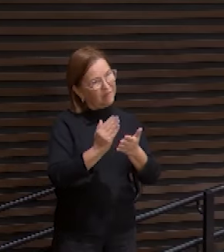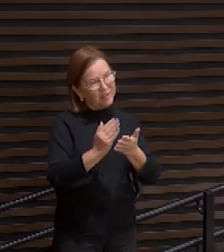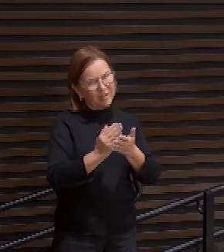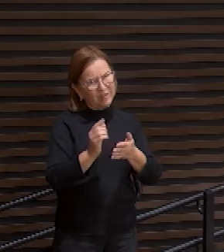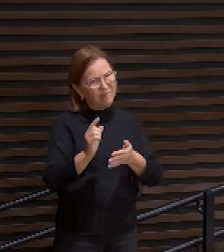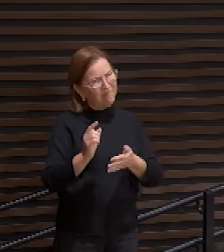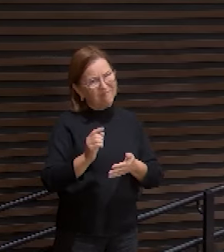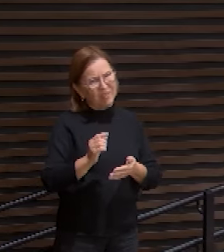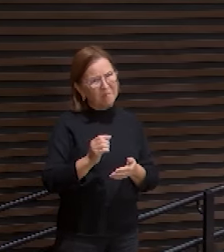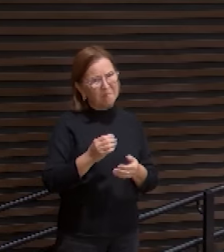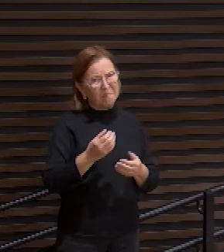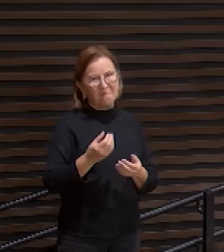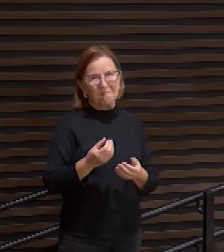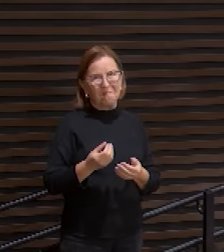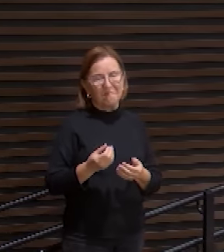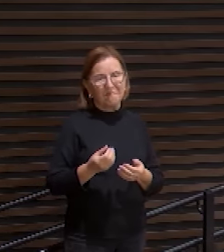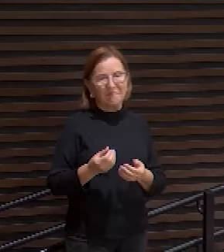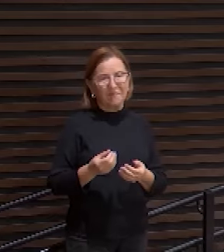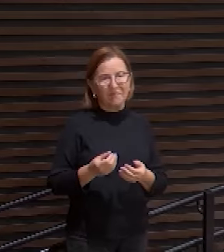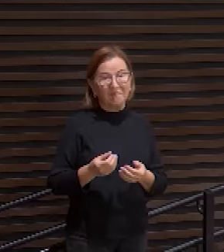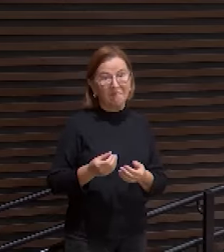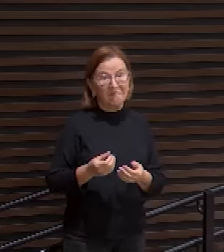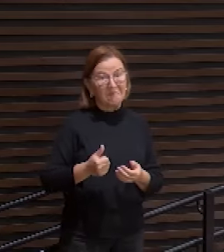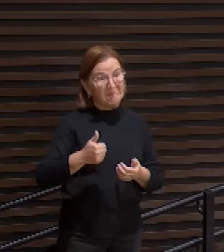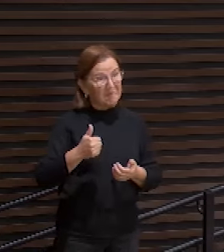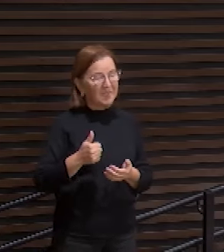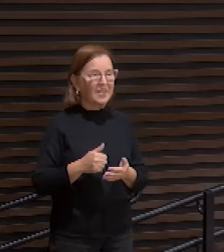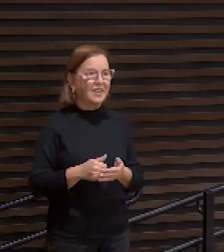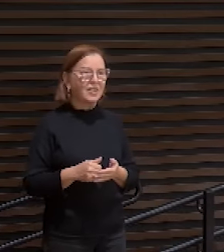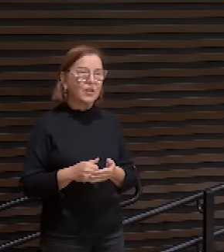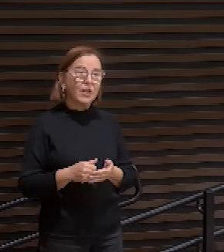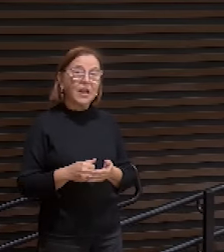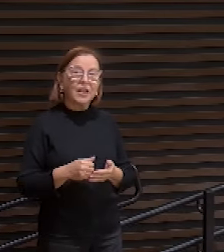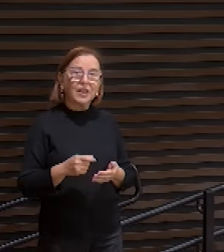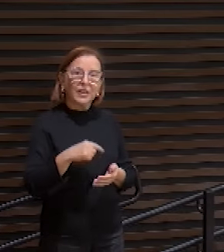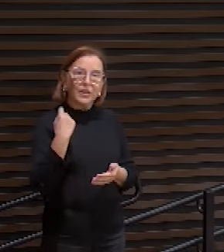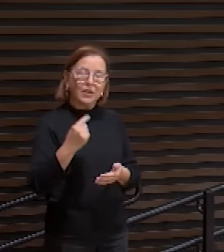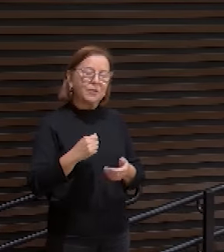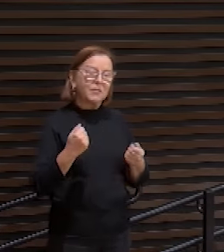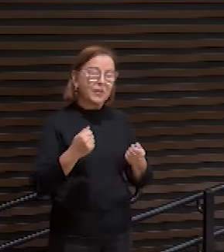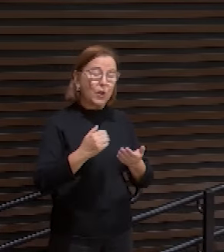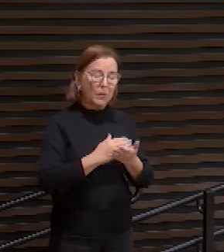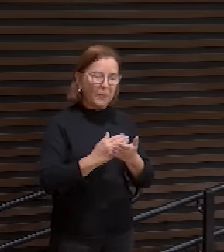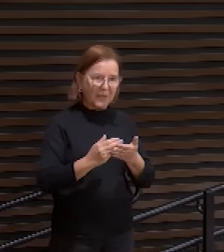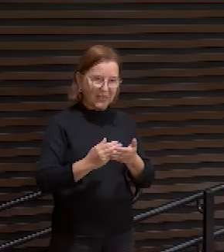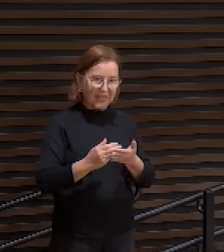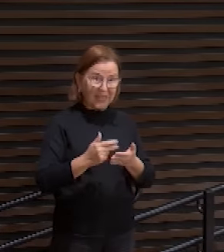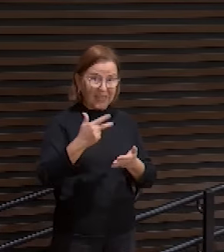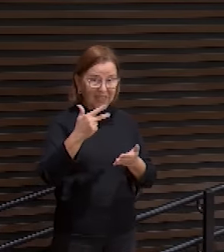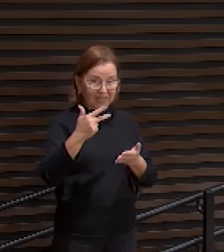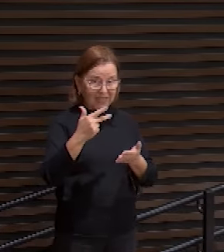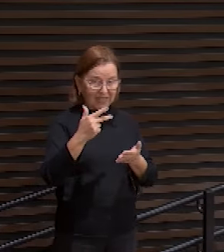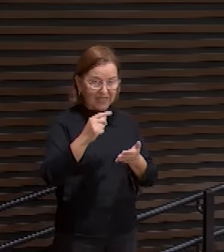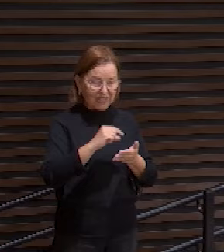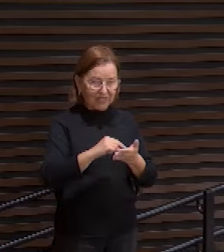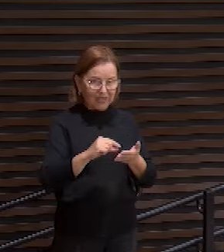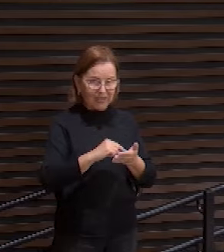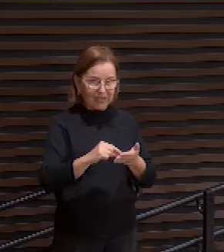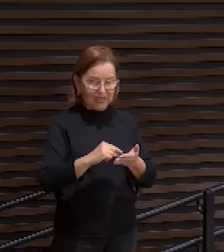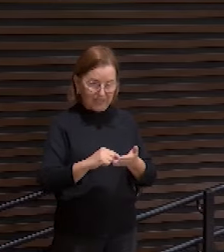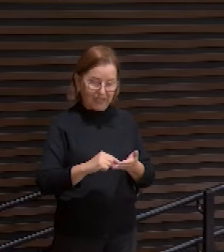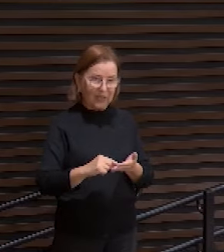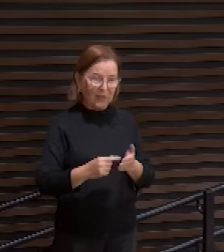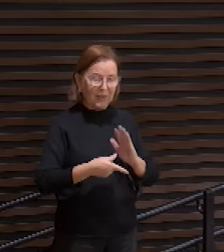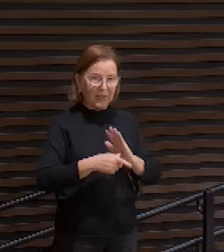pra vocês Isaías 53, mas nós vamos começar três versículos antes, tá? O cântico, ele vai do Isaías 52, versículo